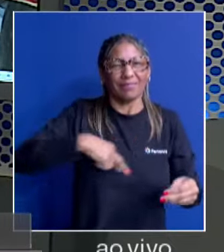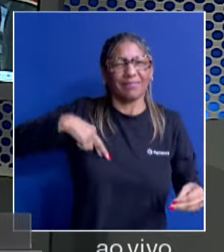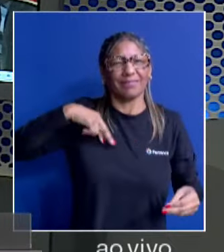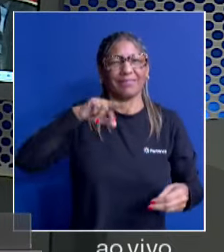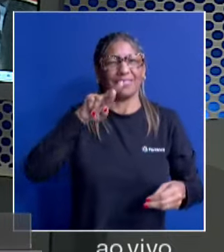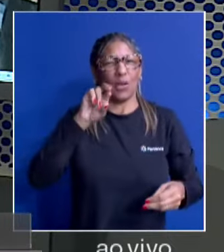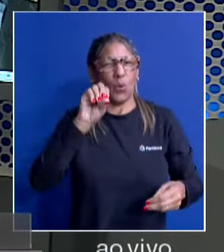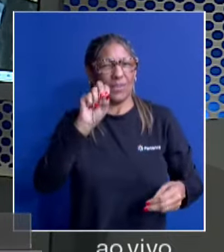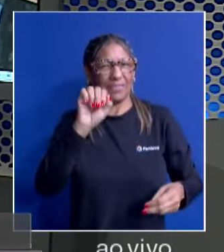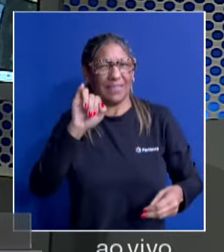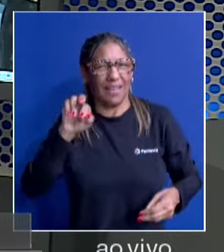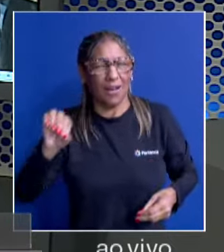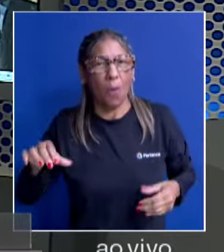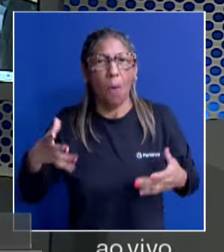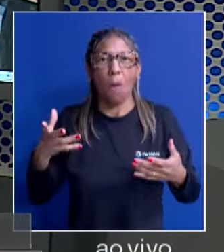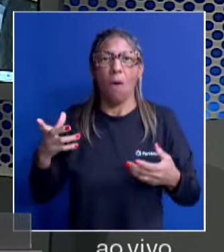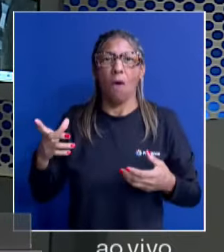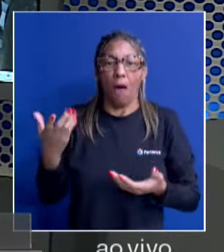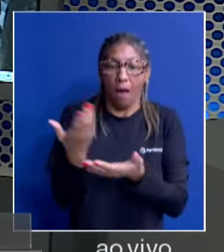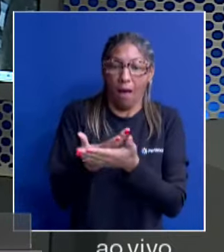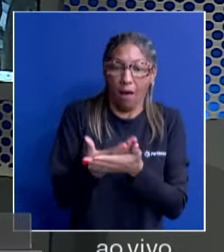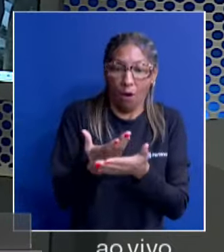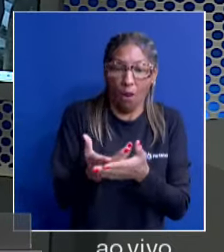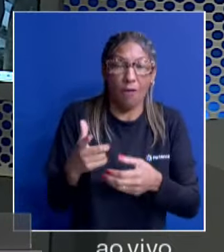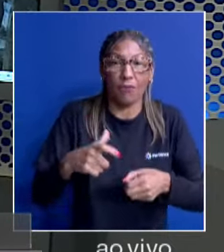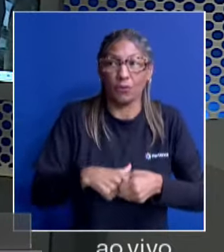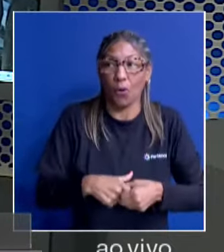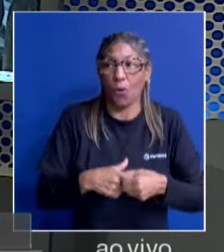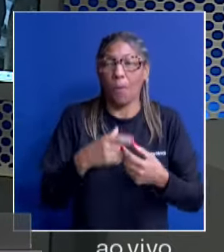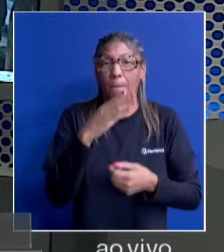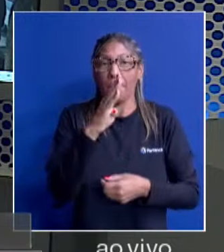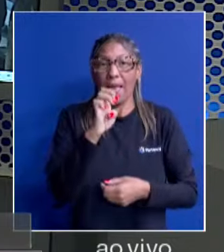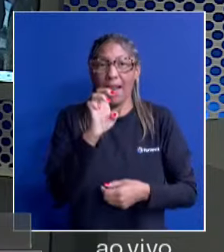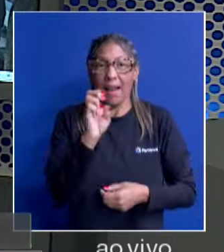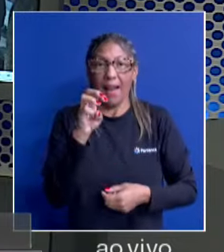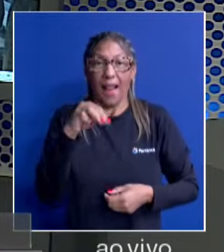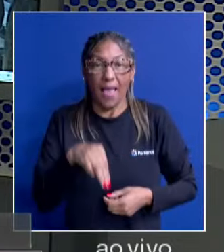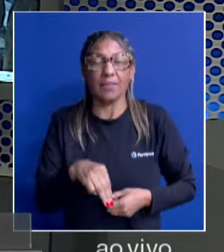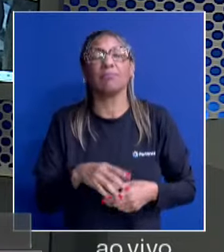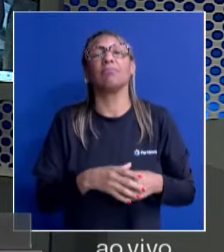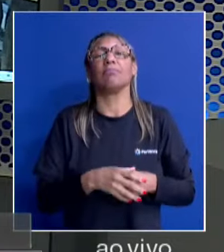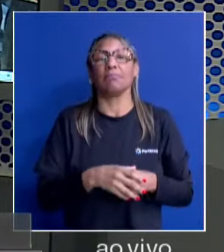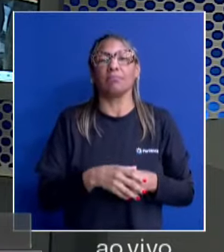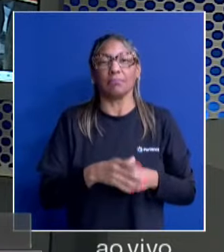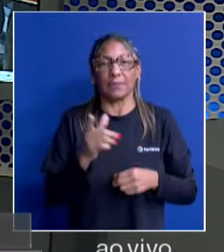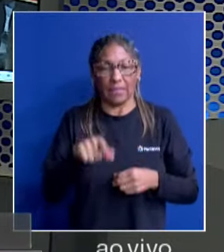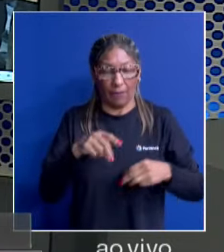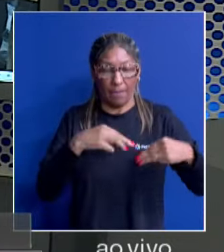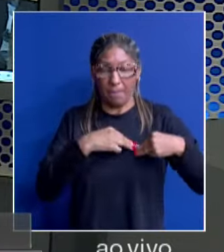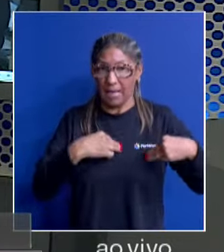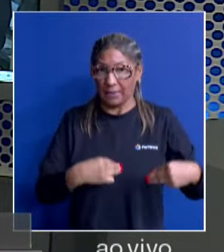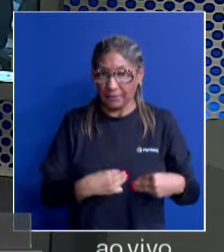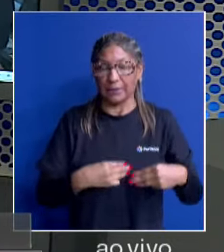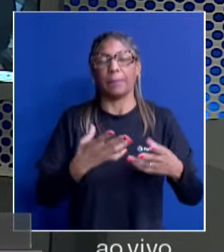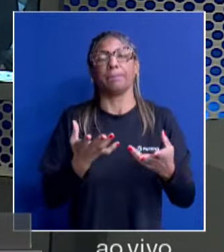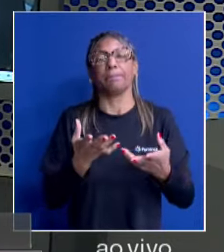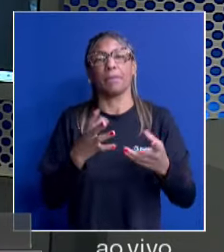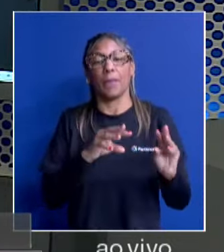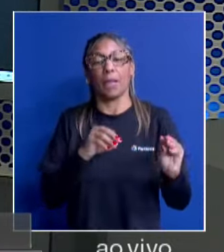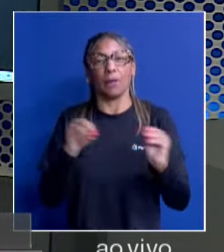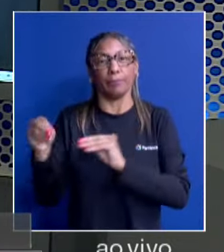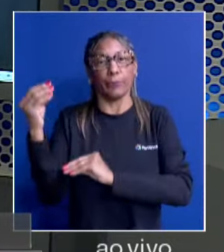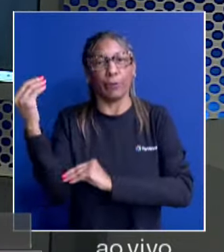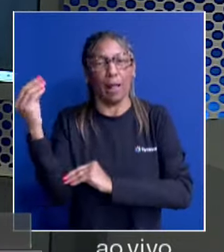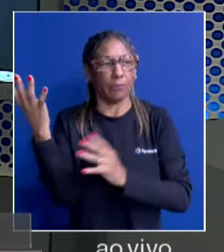aula precisou ser retomada. Foi para um abrigo no Belém Velho, que é um bairro super tradicional da zona sul aqui de Porto Alegre.